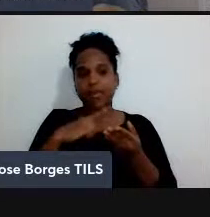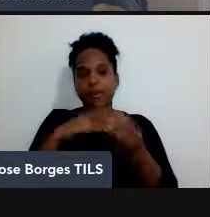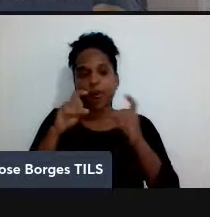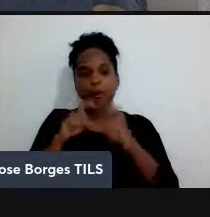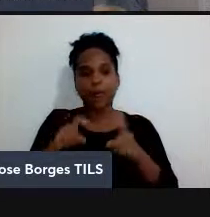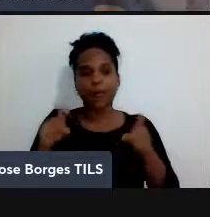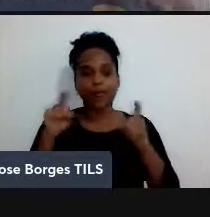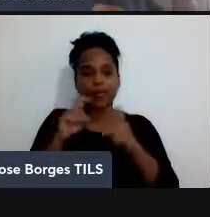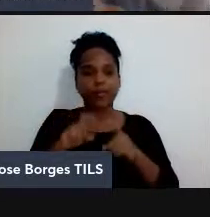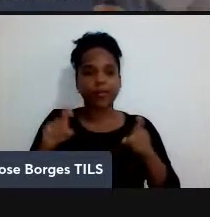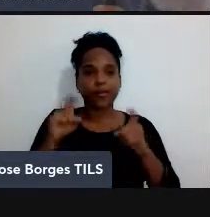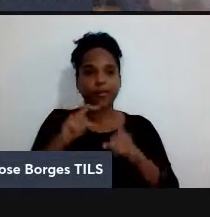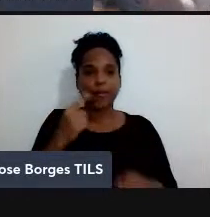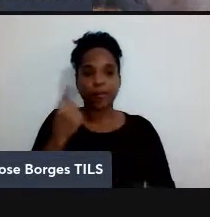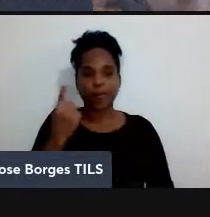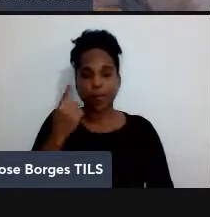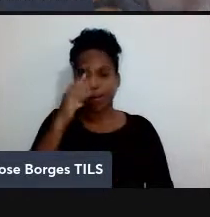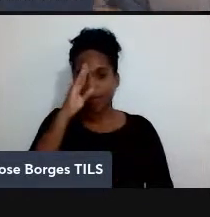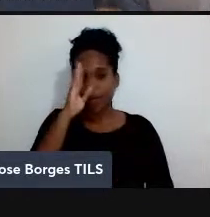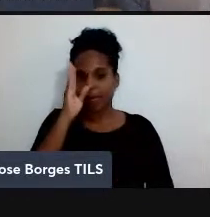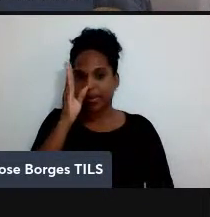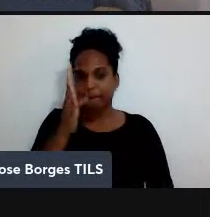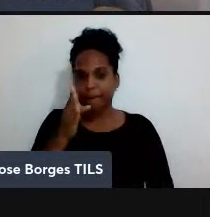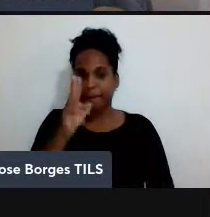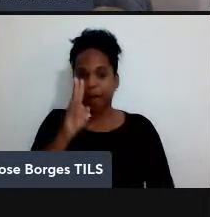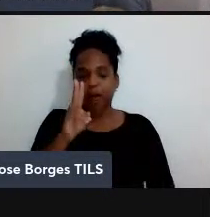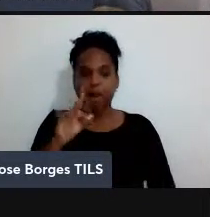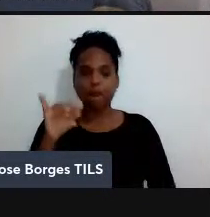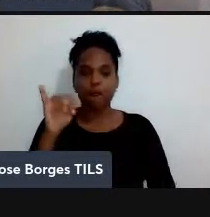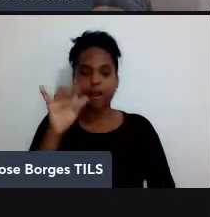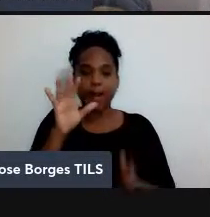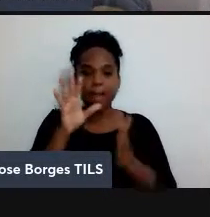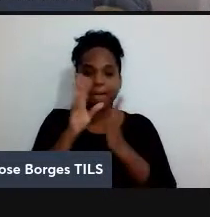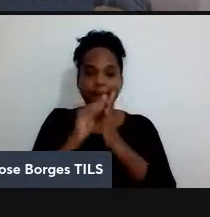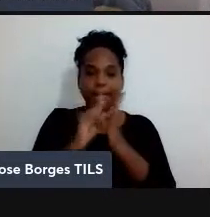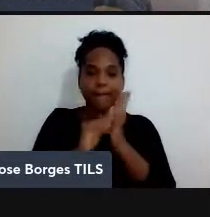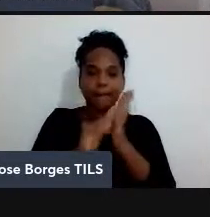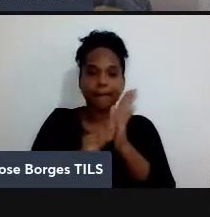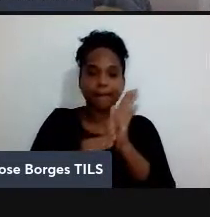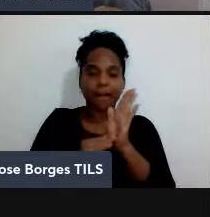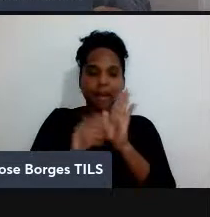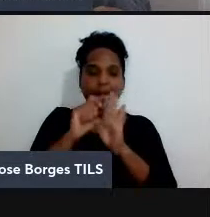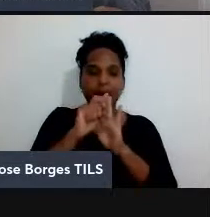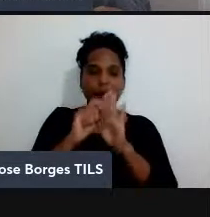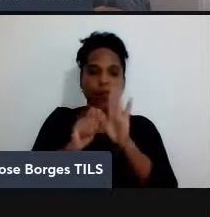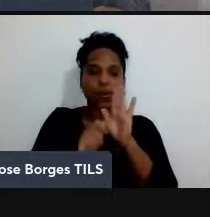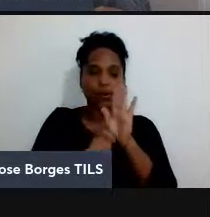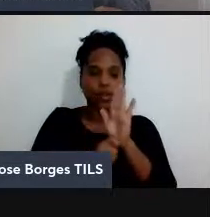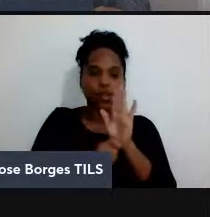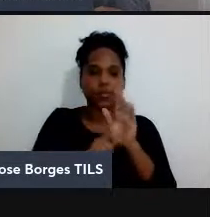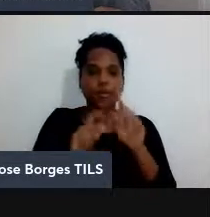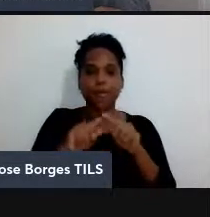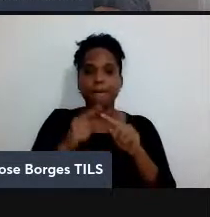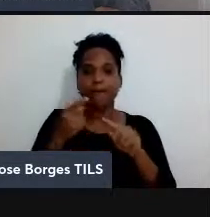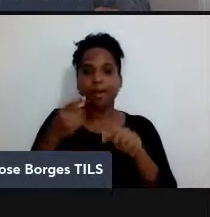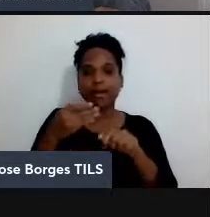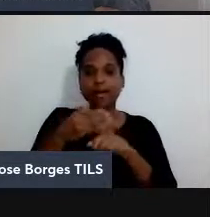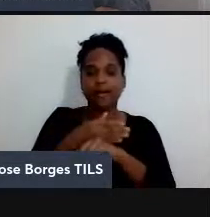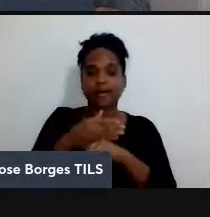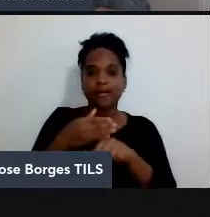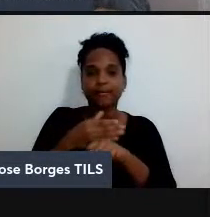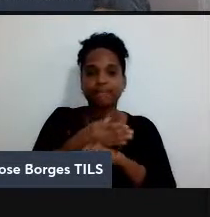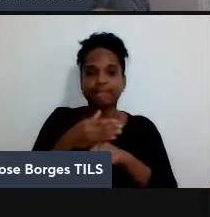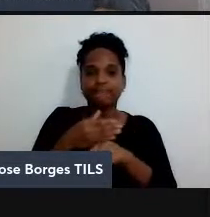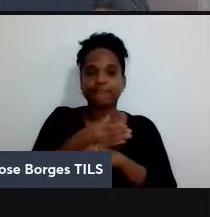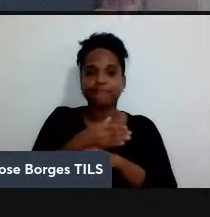e ele vai computar, ele vai fazer algum algoritmo ali, mas a informação de entrada para esse algoritmo está delocalizada